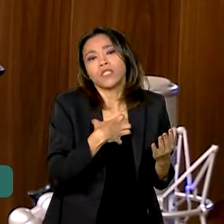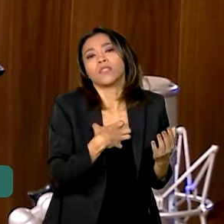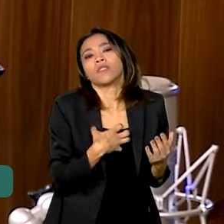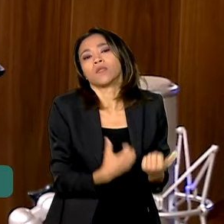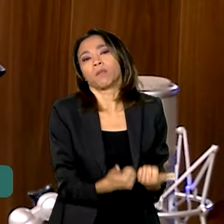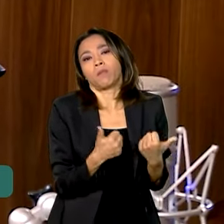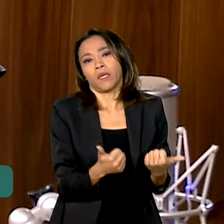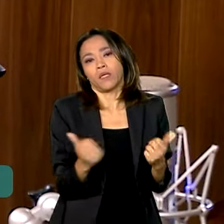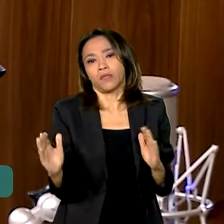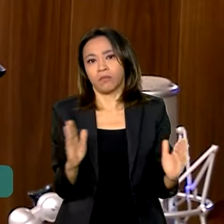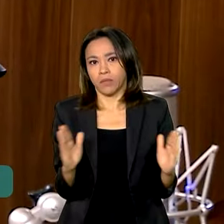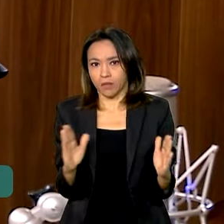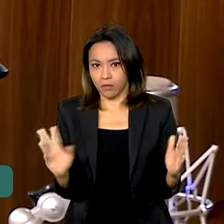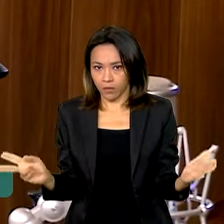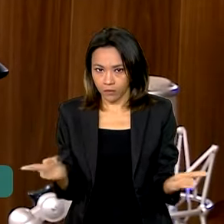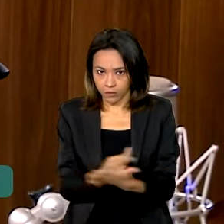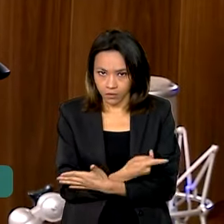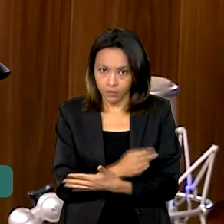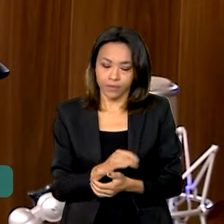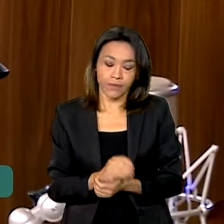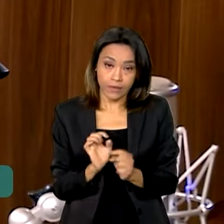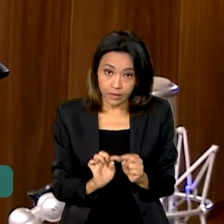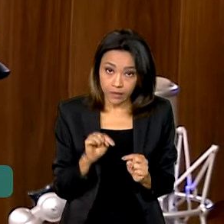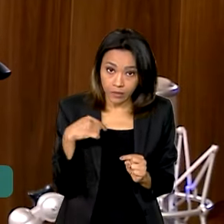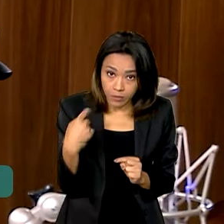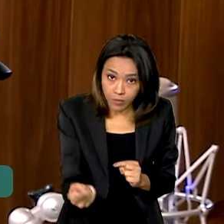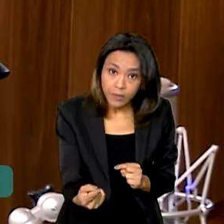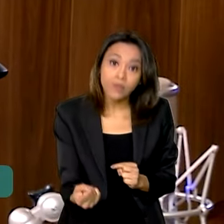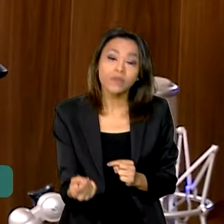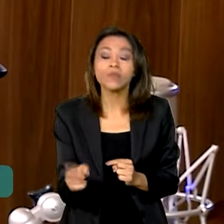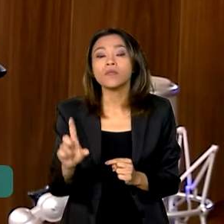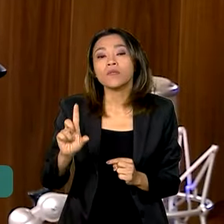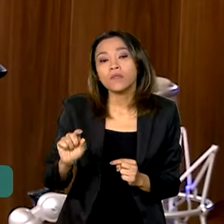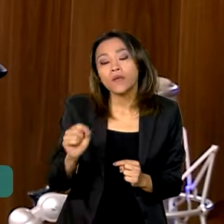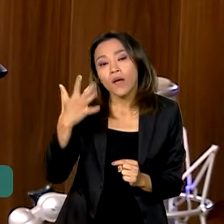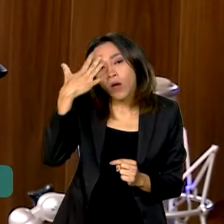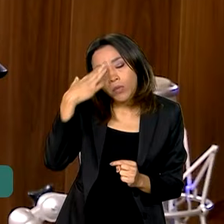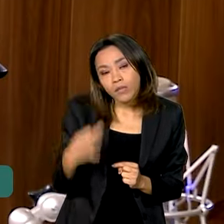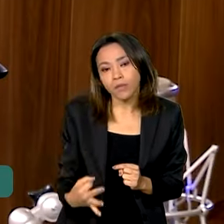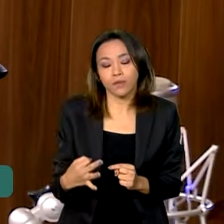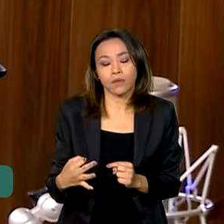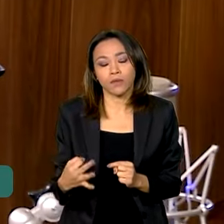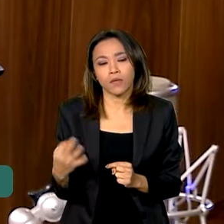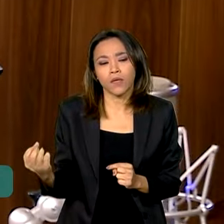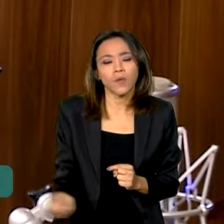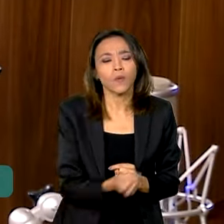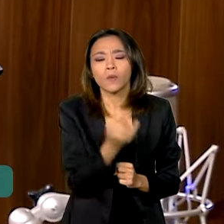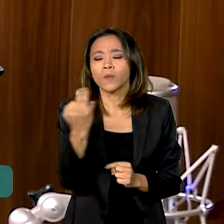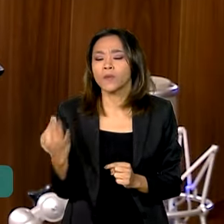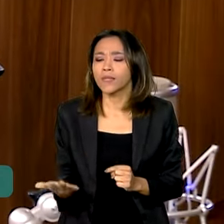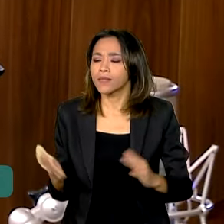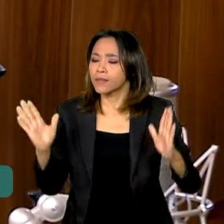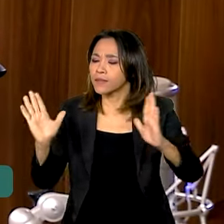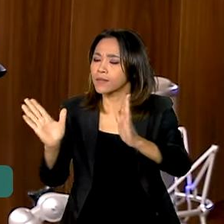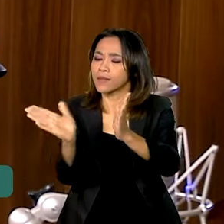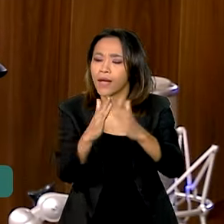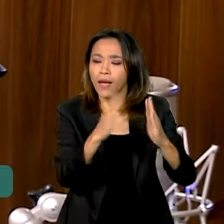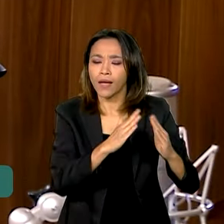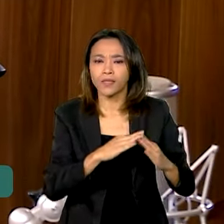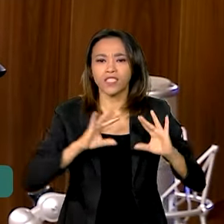momento de transição. após isso, Karine, é entender quantas casas foram de fato